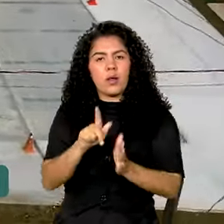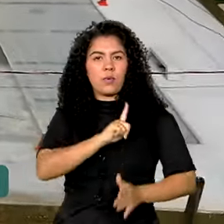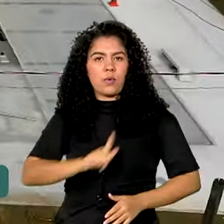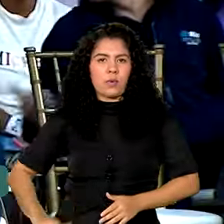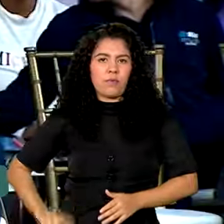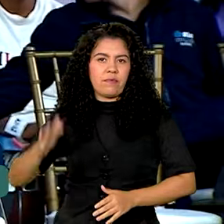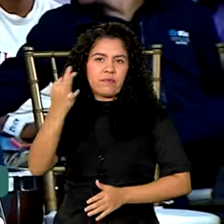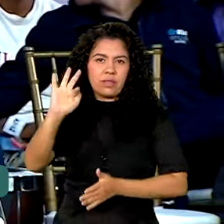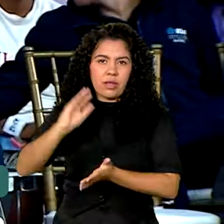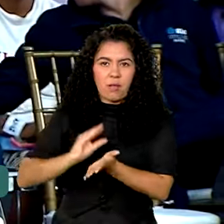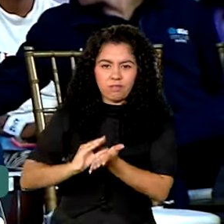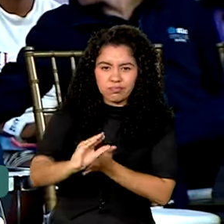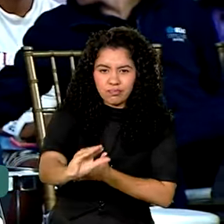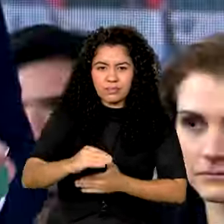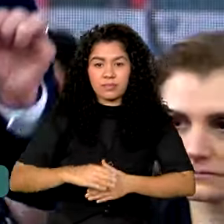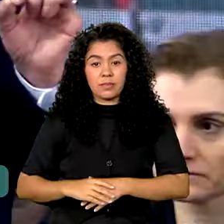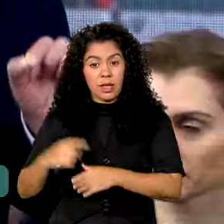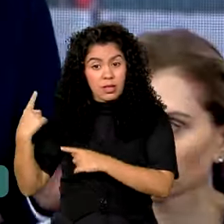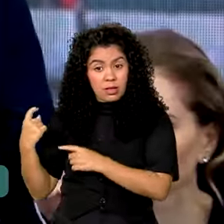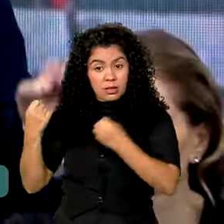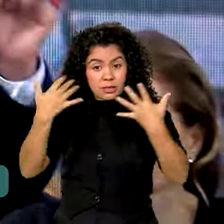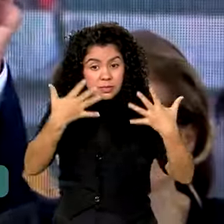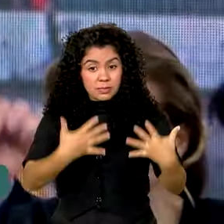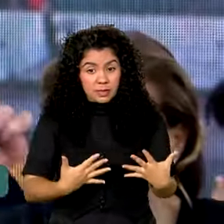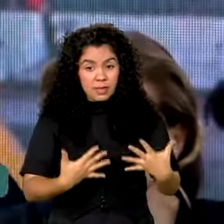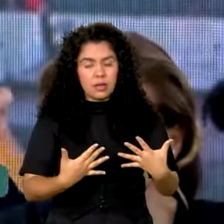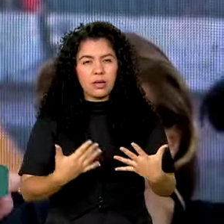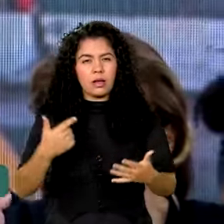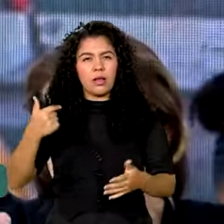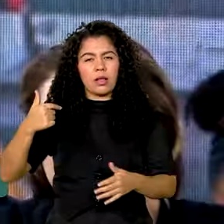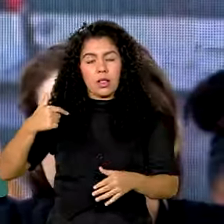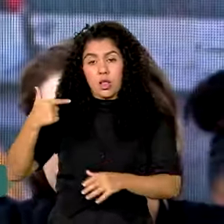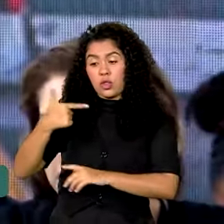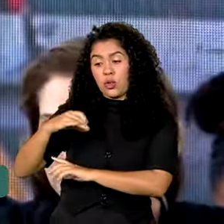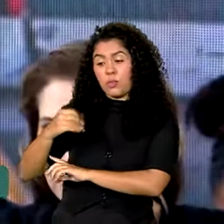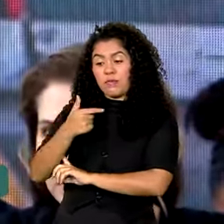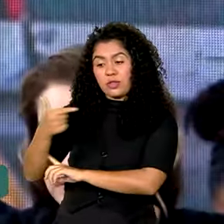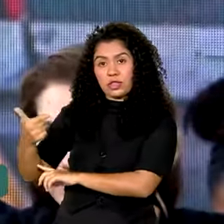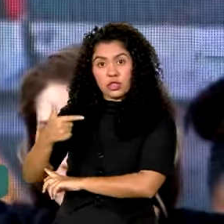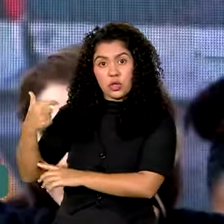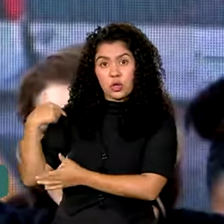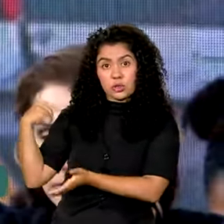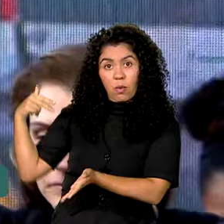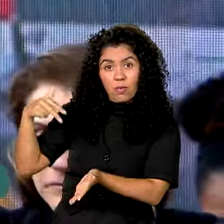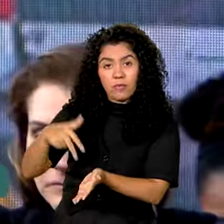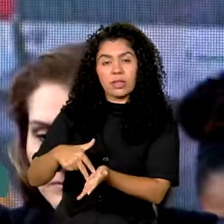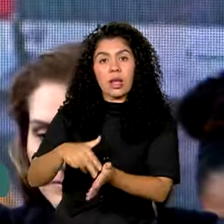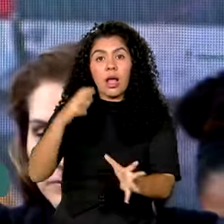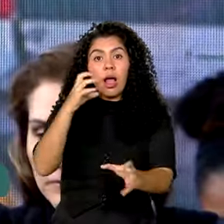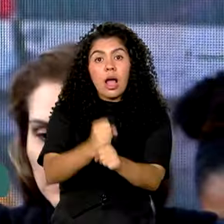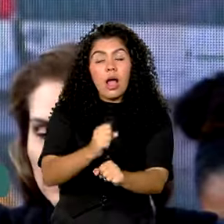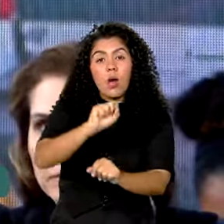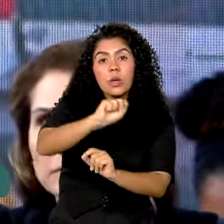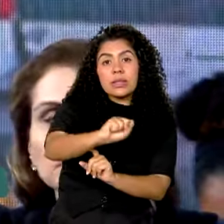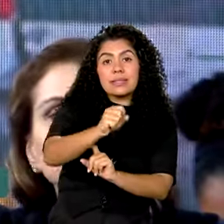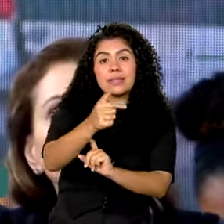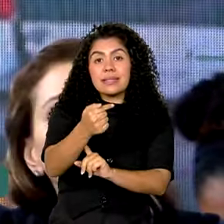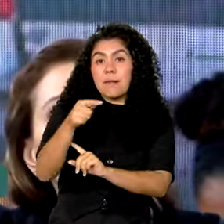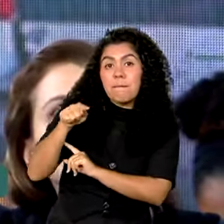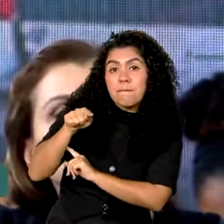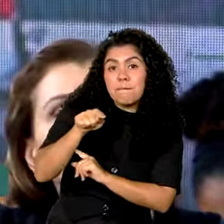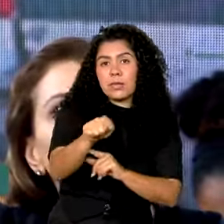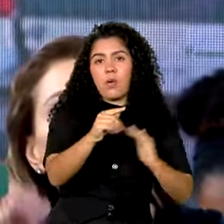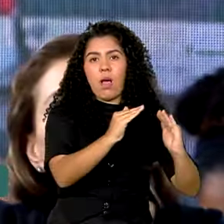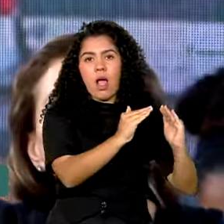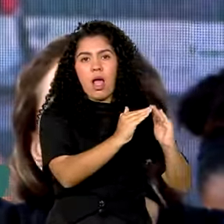federal. Eu encontrei, quando eu voltei em 2022, 87 mil casas